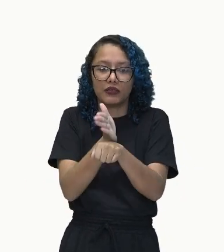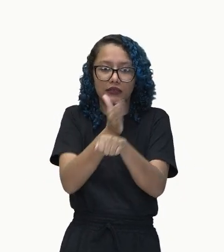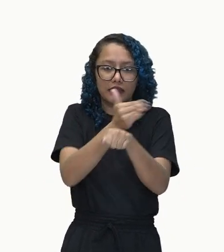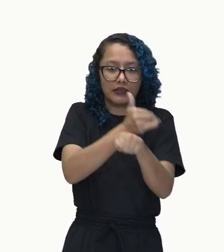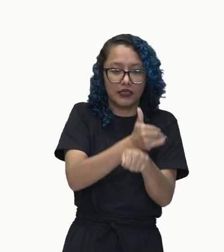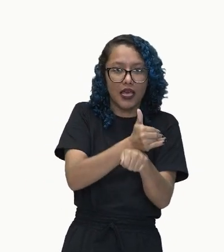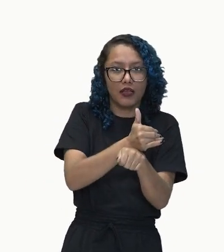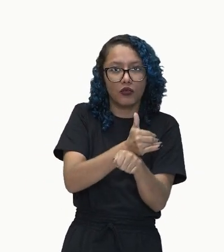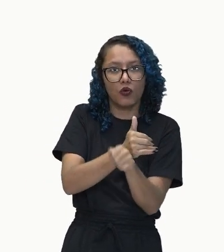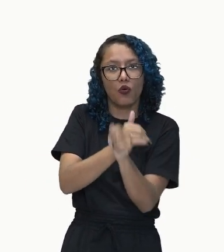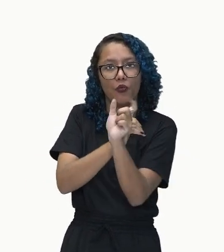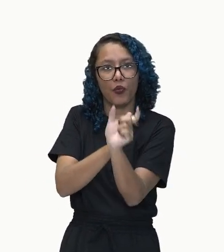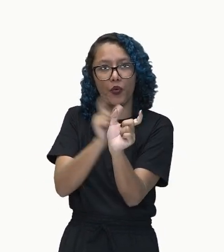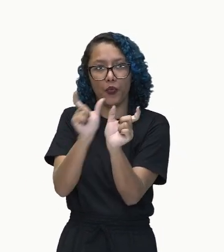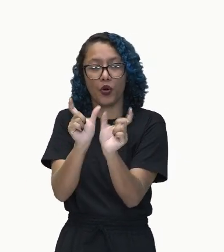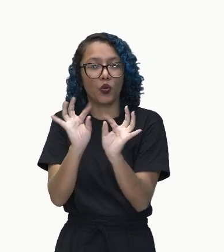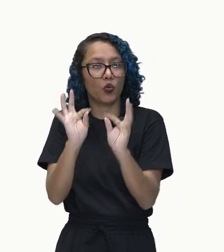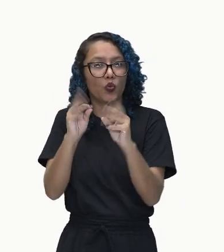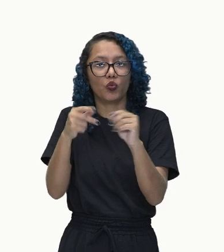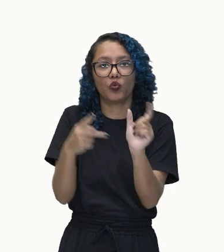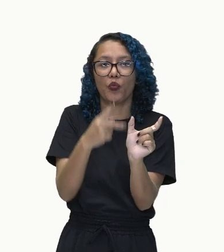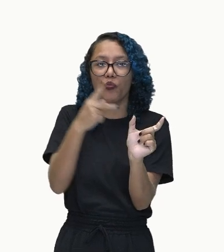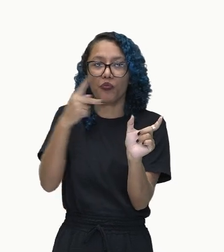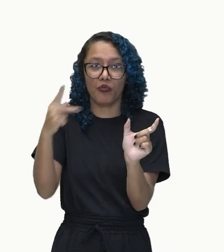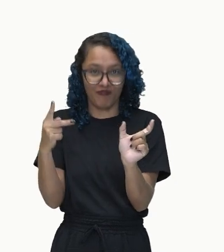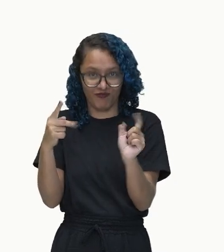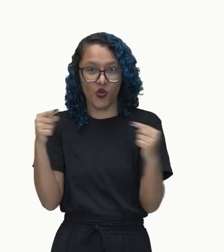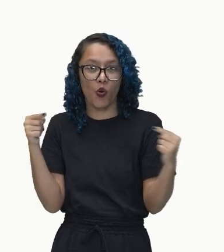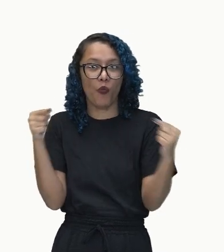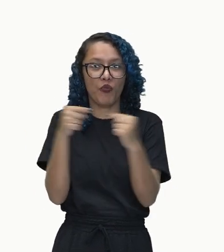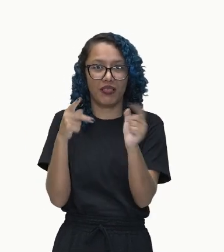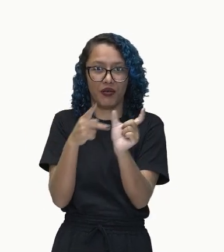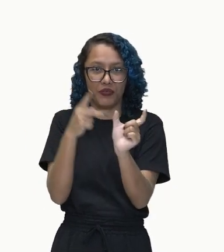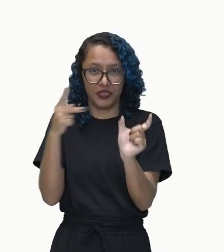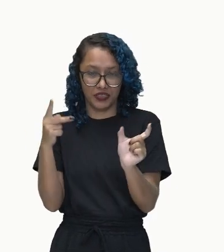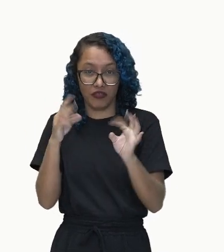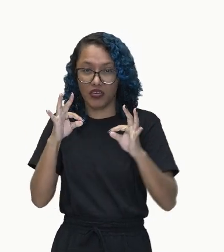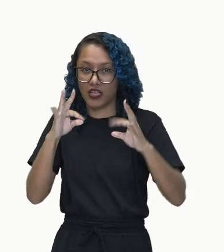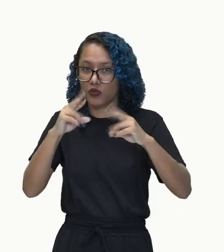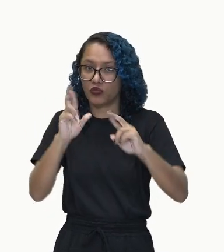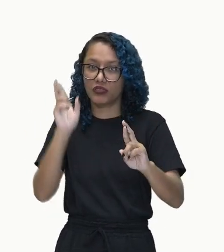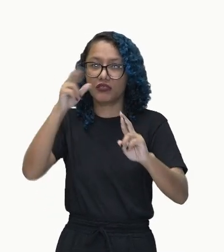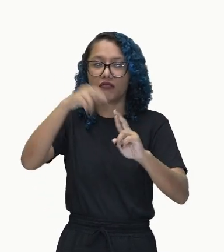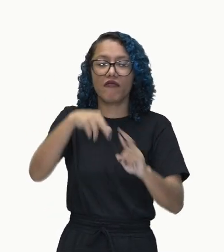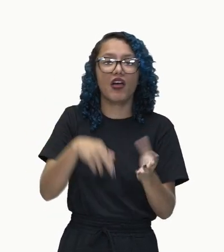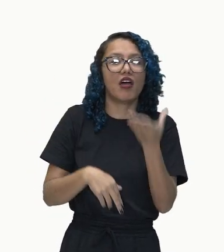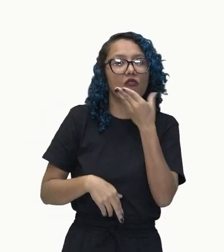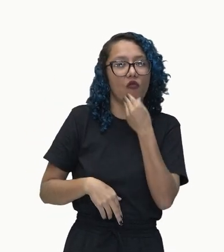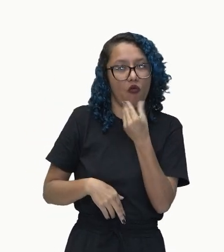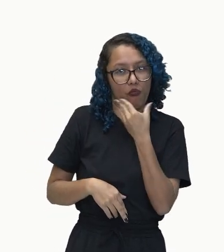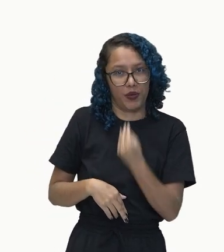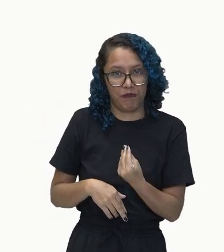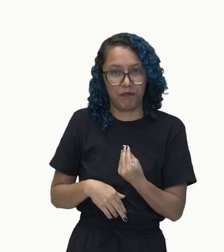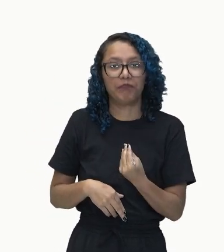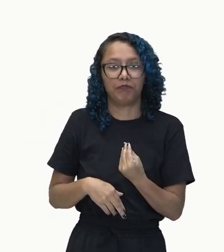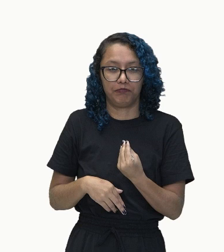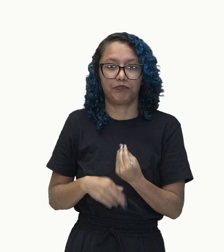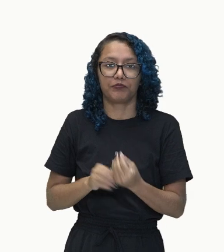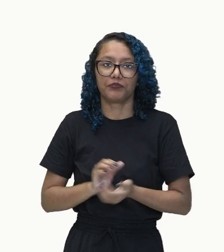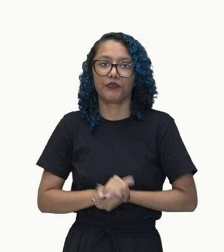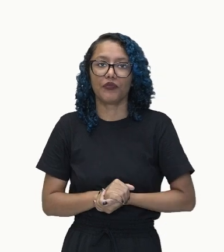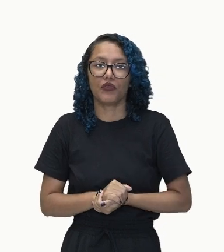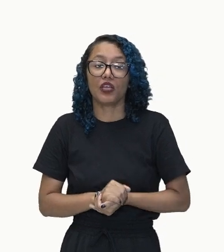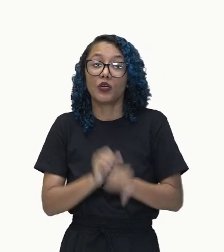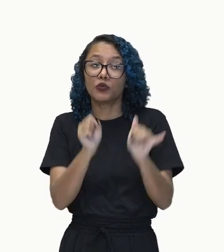Ele está dizendo tudo o que está dizendo aqui a respeito desse homem. Chegou cedo. Então, o homem é o